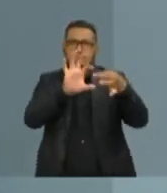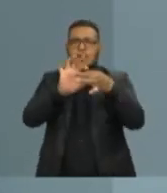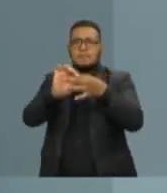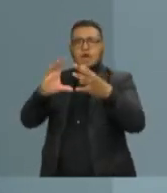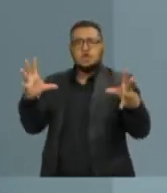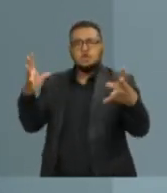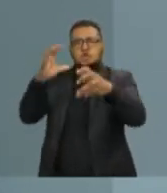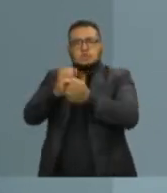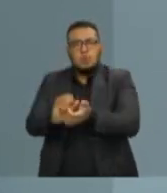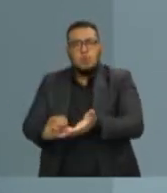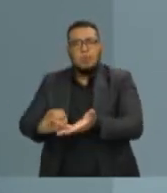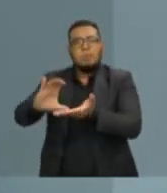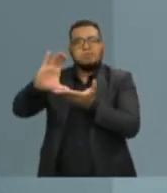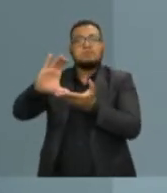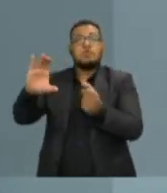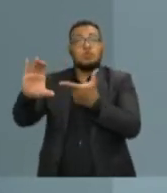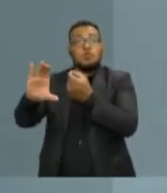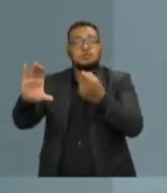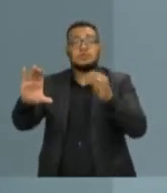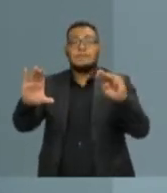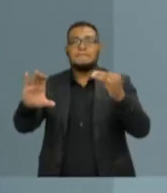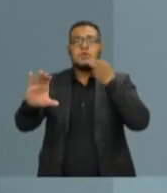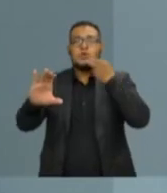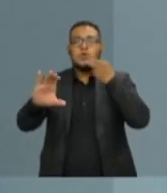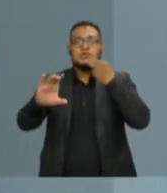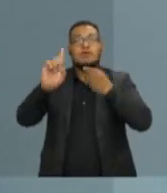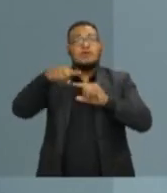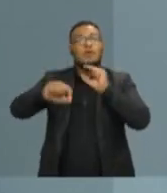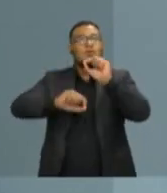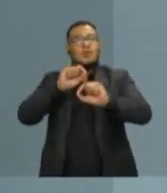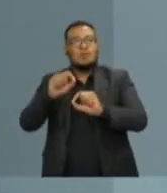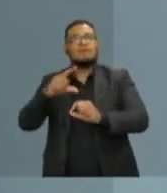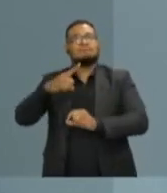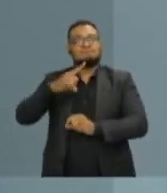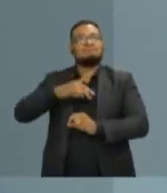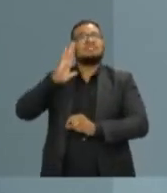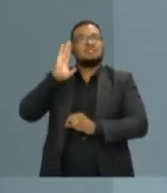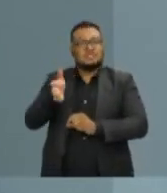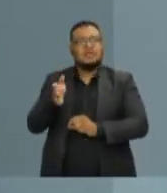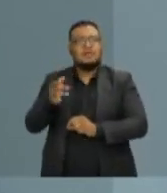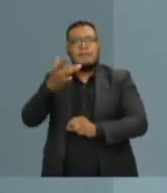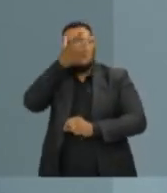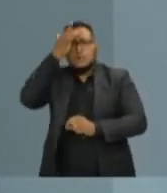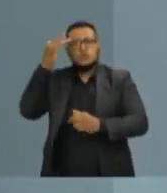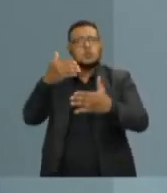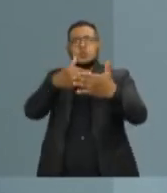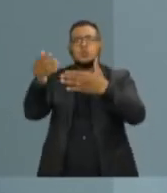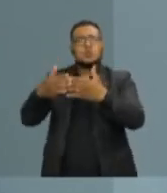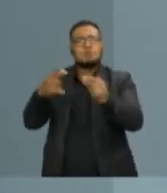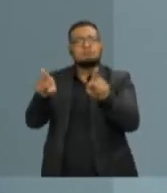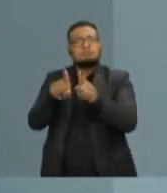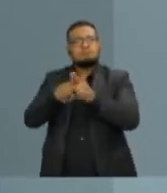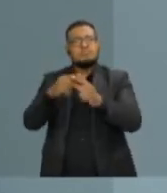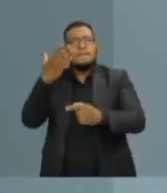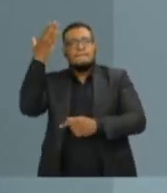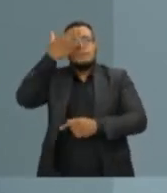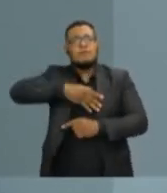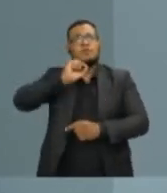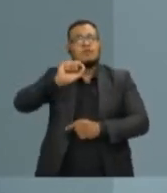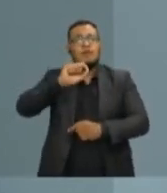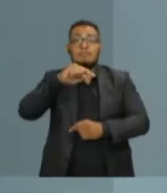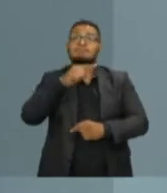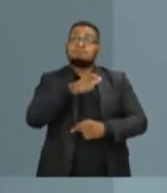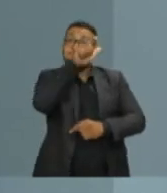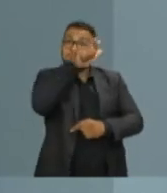trabalhavam com ele. Essa é a decisão judicial, que está disponível para a consulta de qualquer pessoa. E comprova que o candidato tem